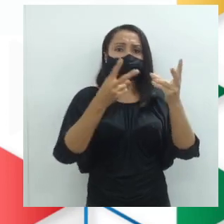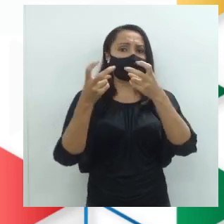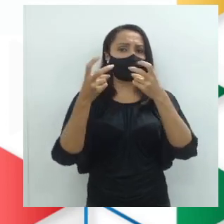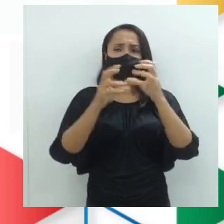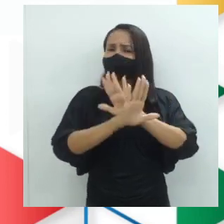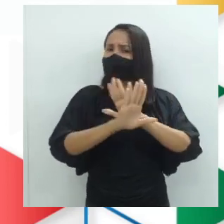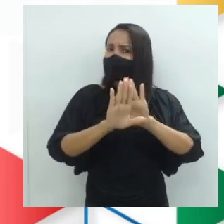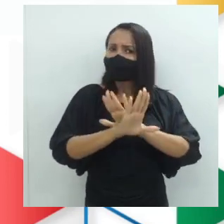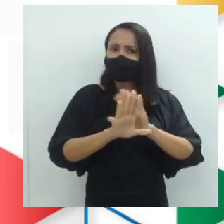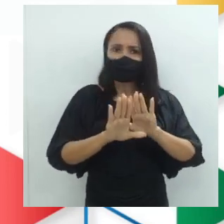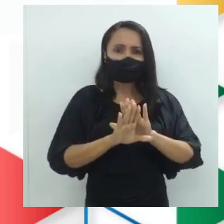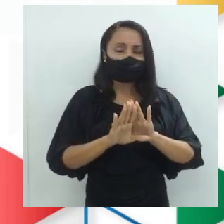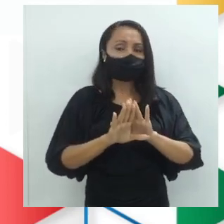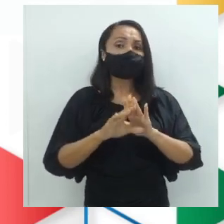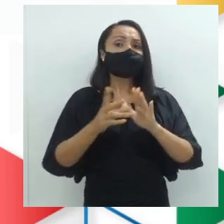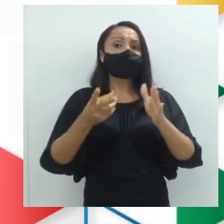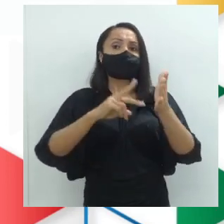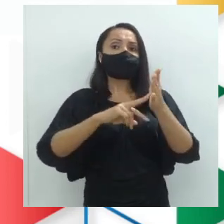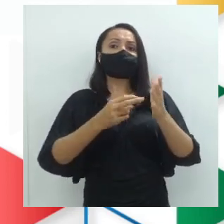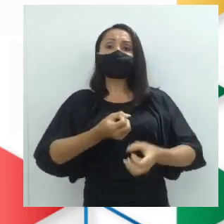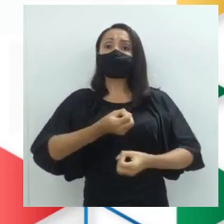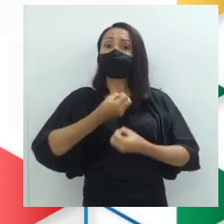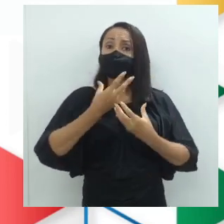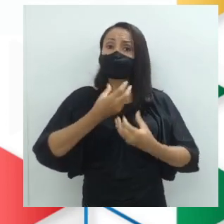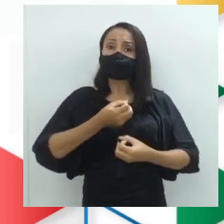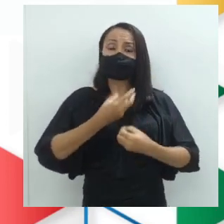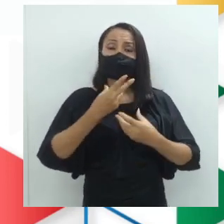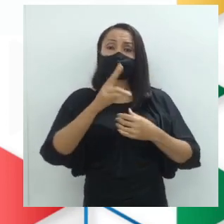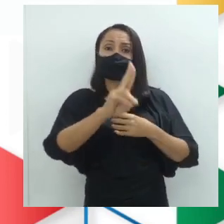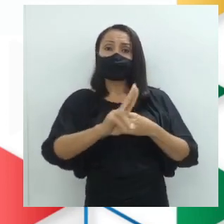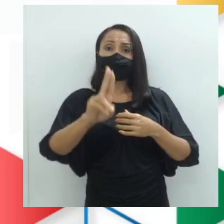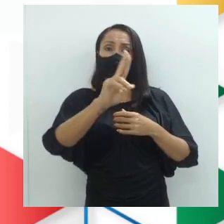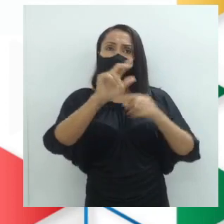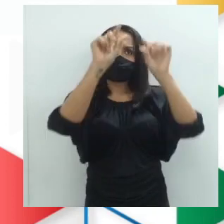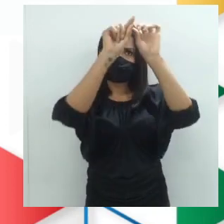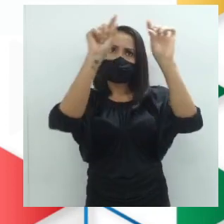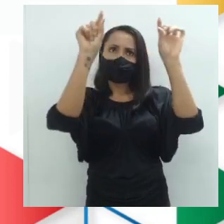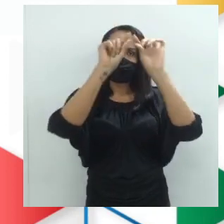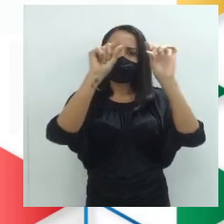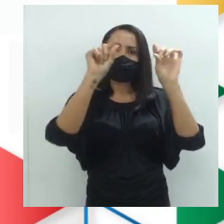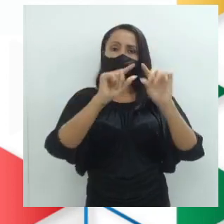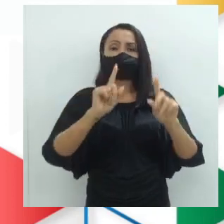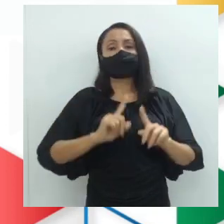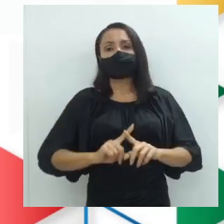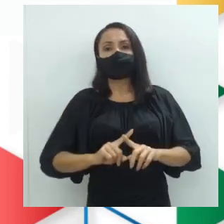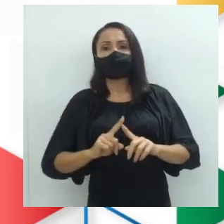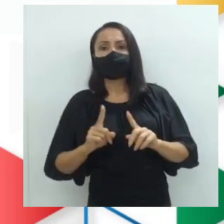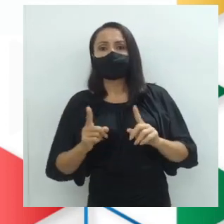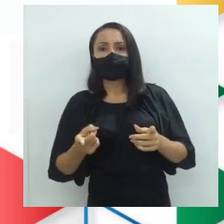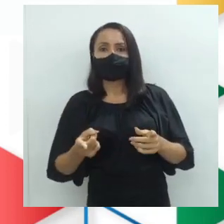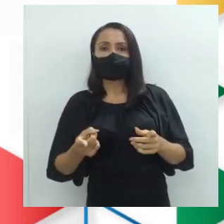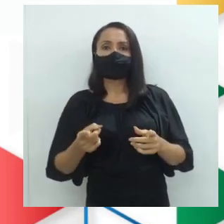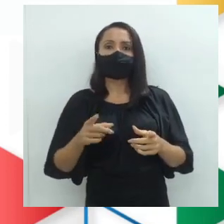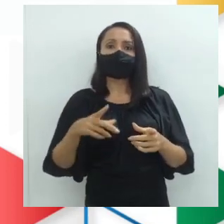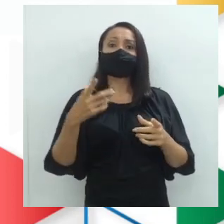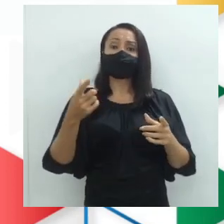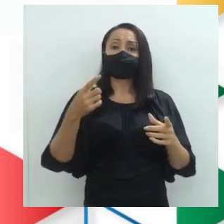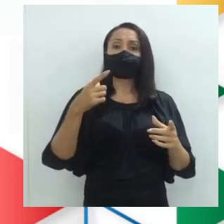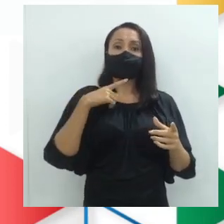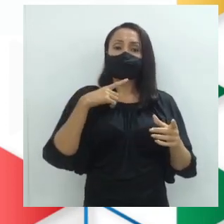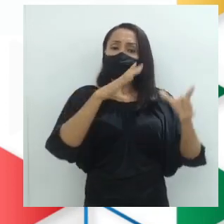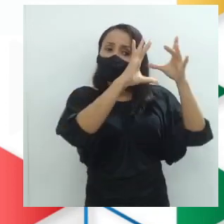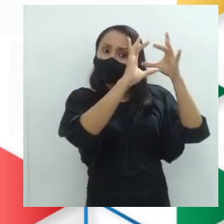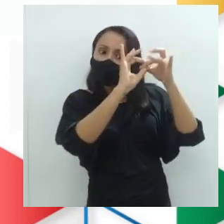pelo significado das expressões usadas nas frases, mas sim por dados do contexto